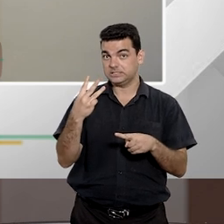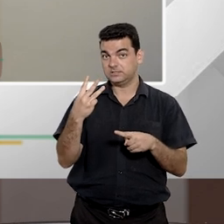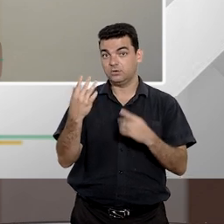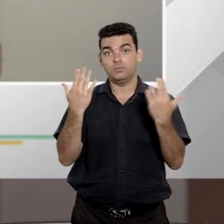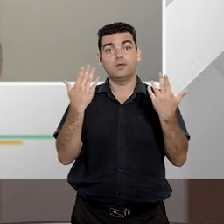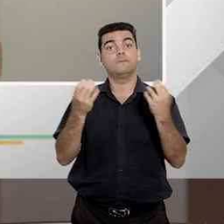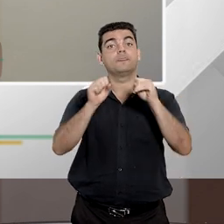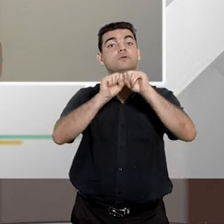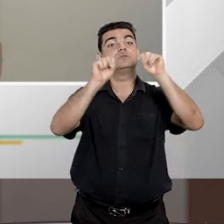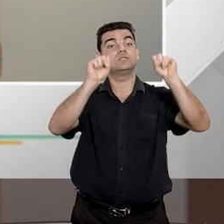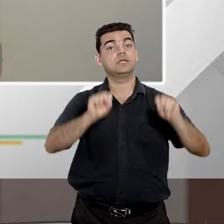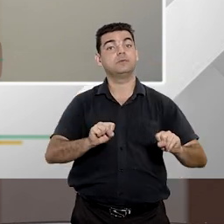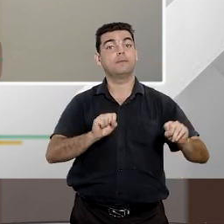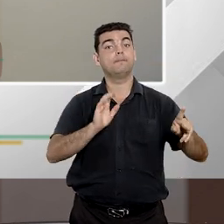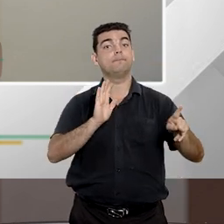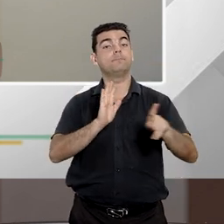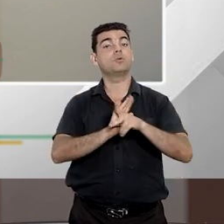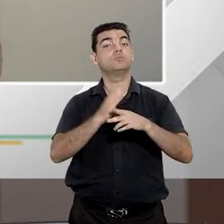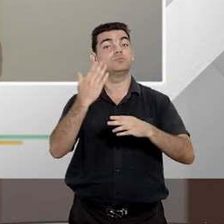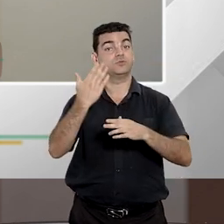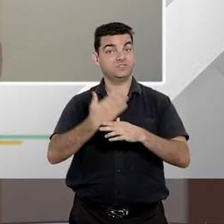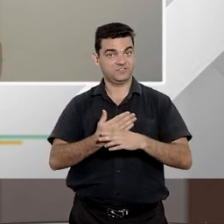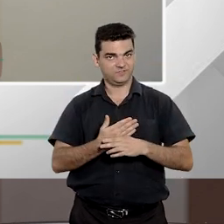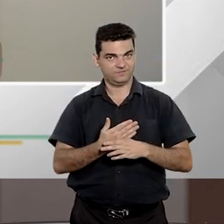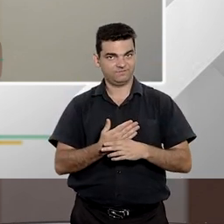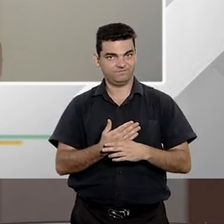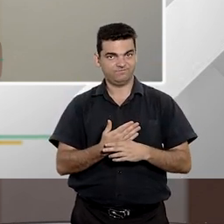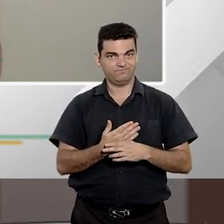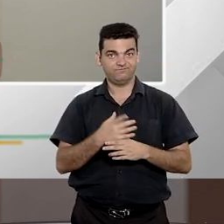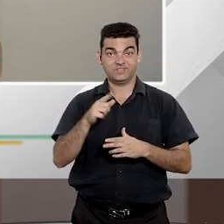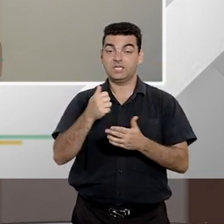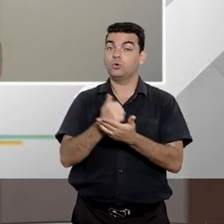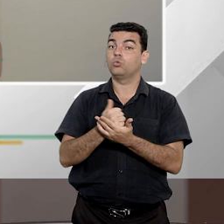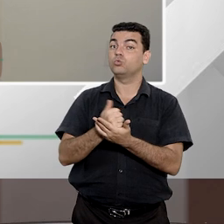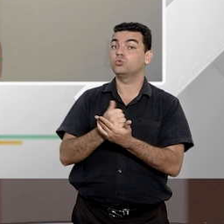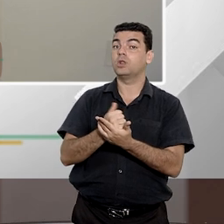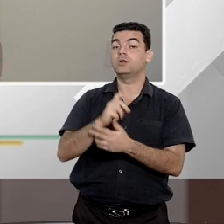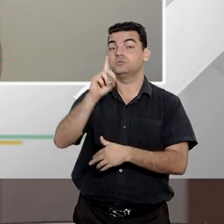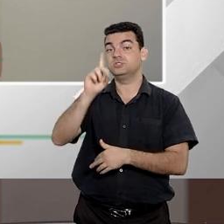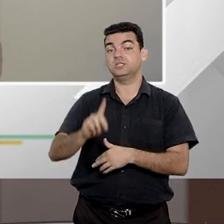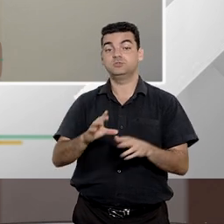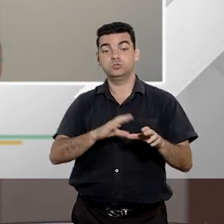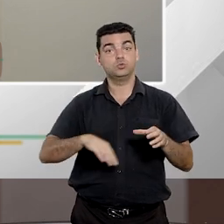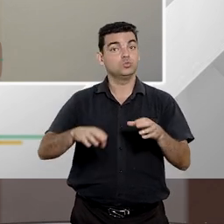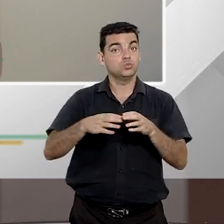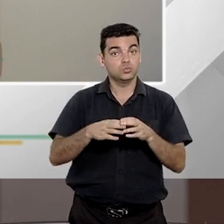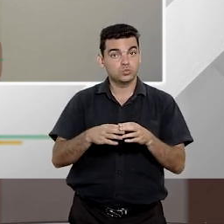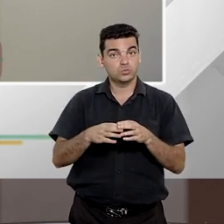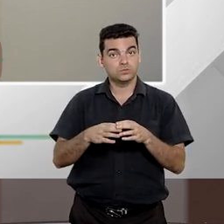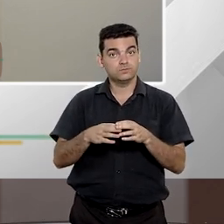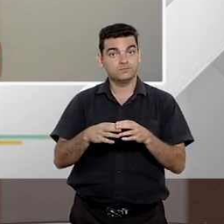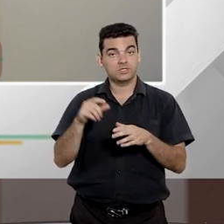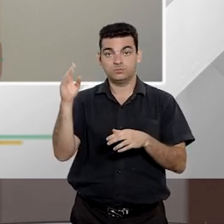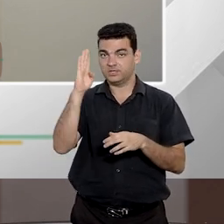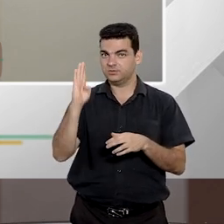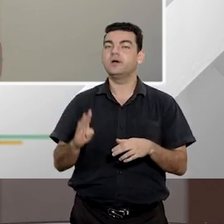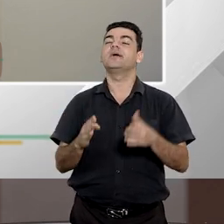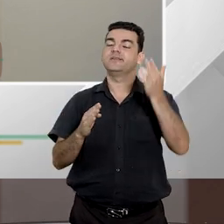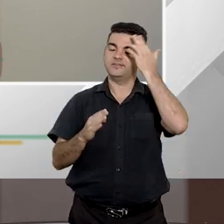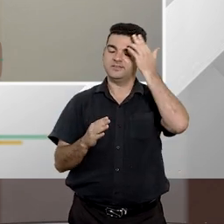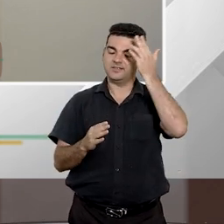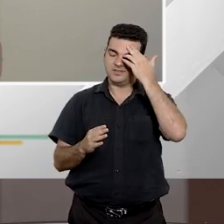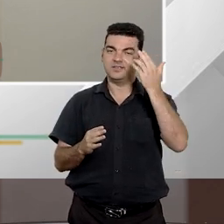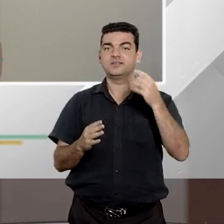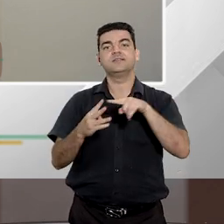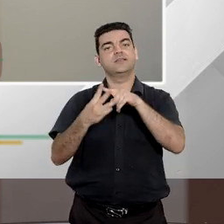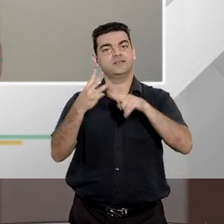o ordenamento, a sistemática jurídica que regulamenta o direito coletivo no Brasil, é importante que a gente sempre tenha